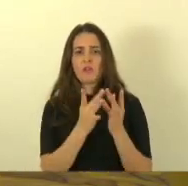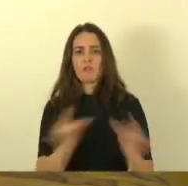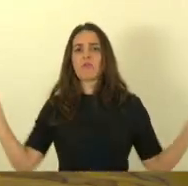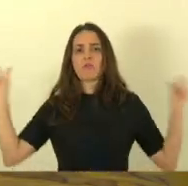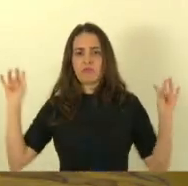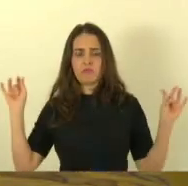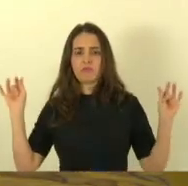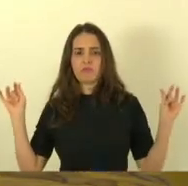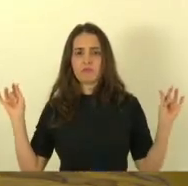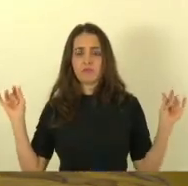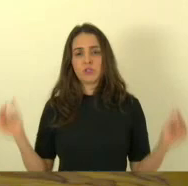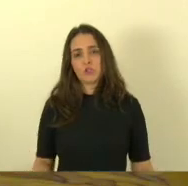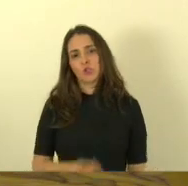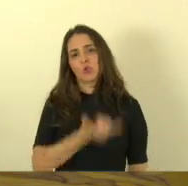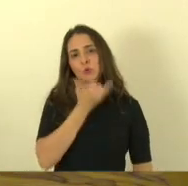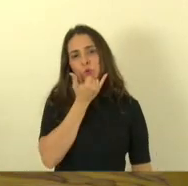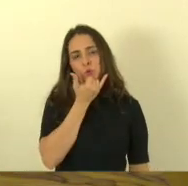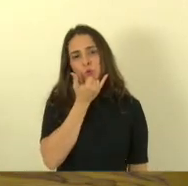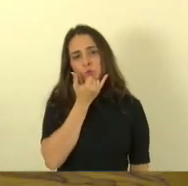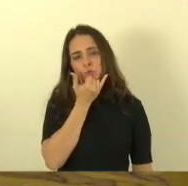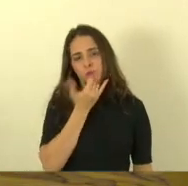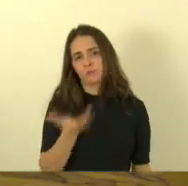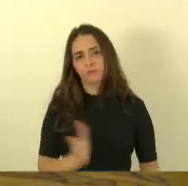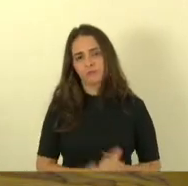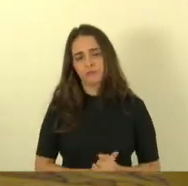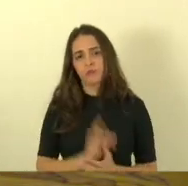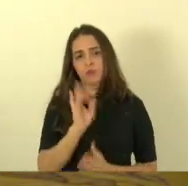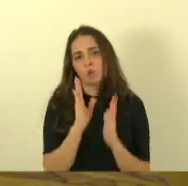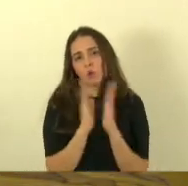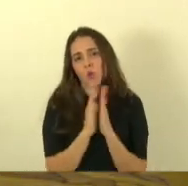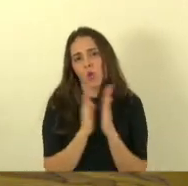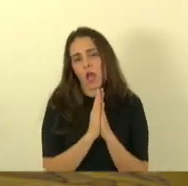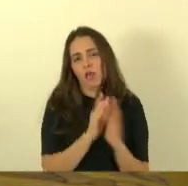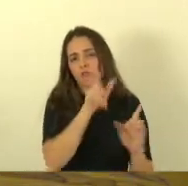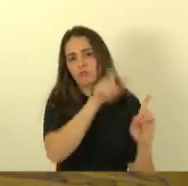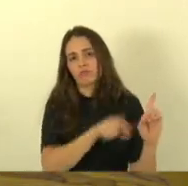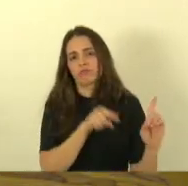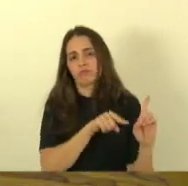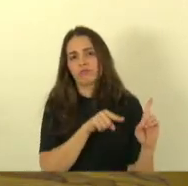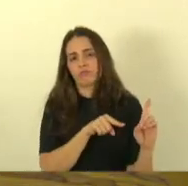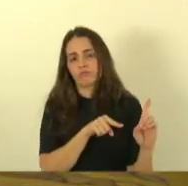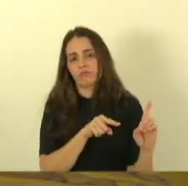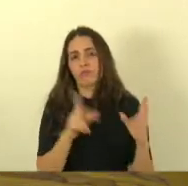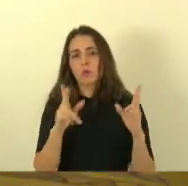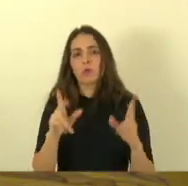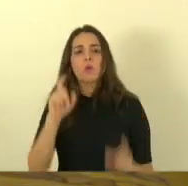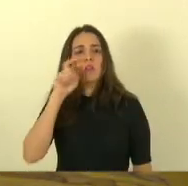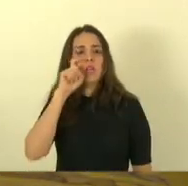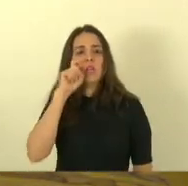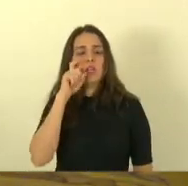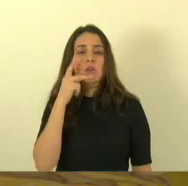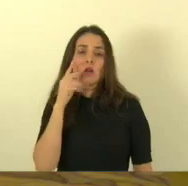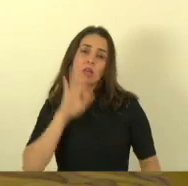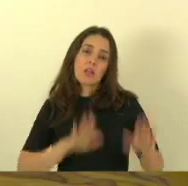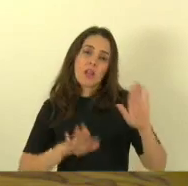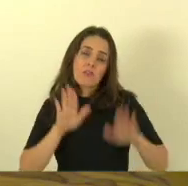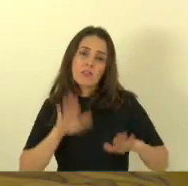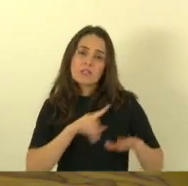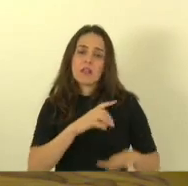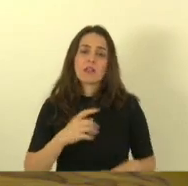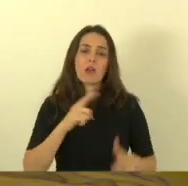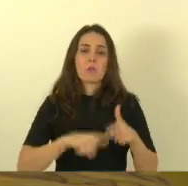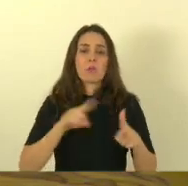só o desprezo e as nossas orações porque como falou o deputado denino talvez esteja passando por problemas